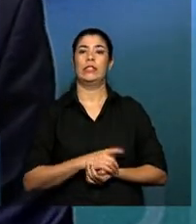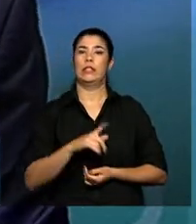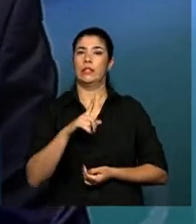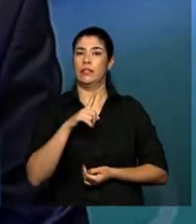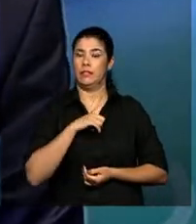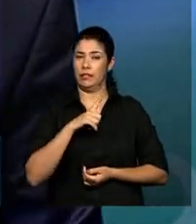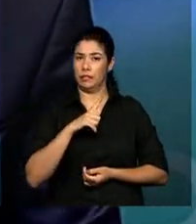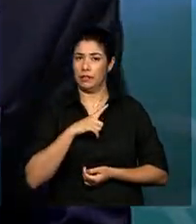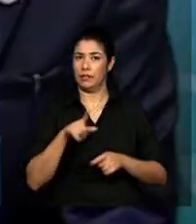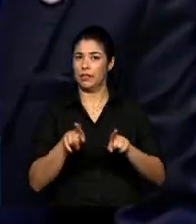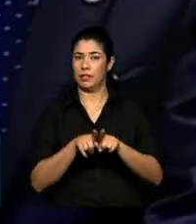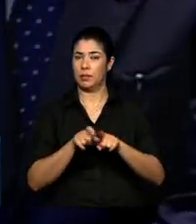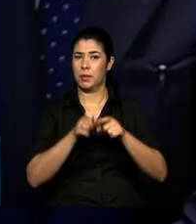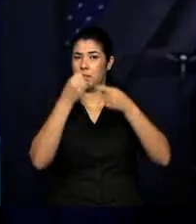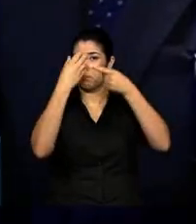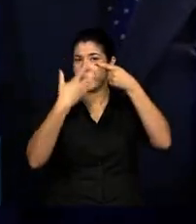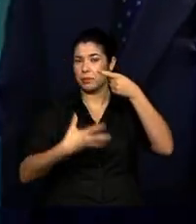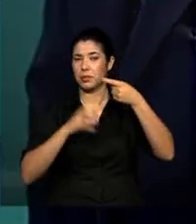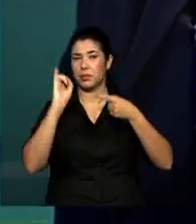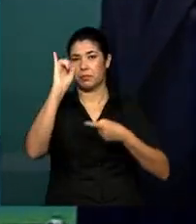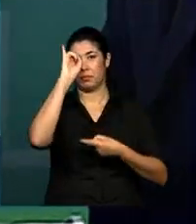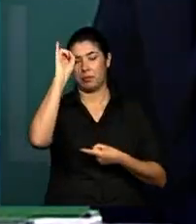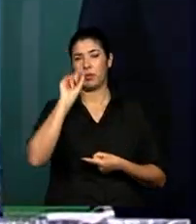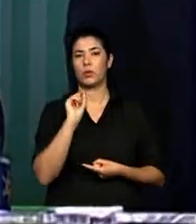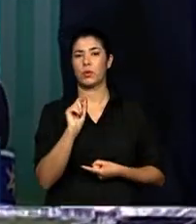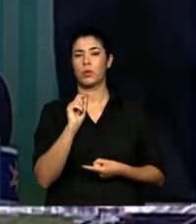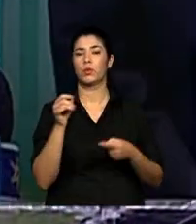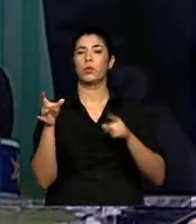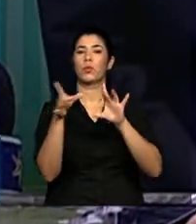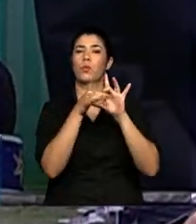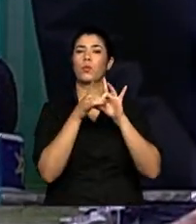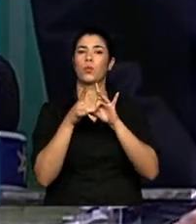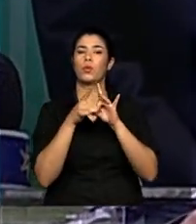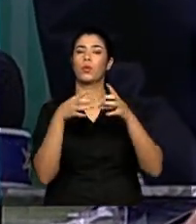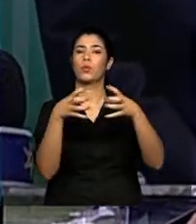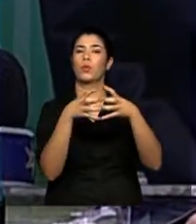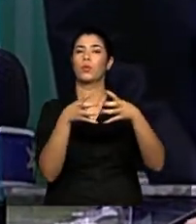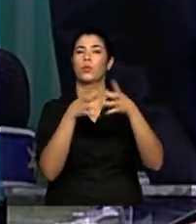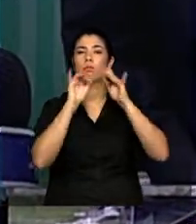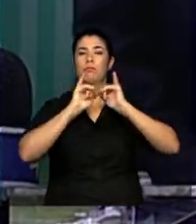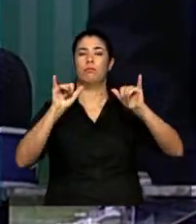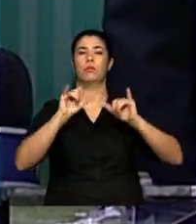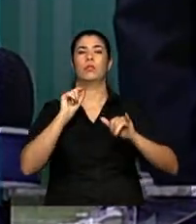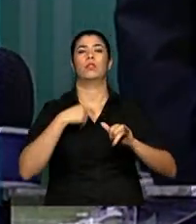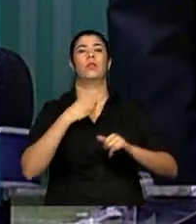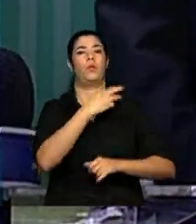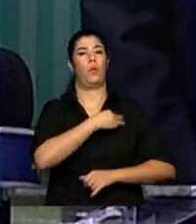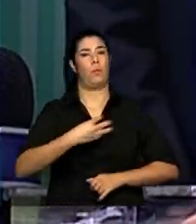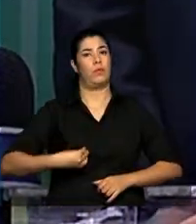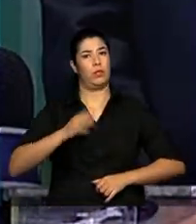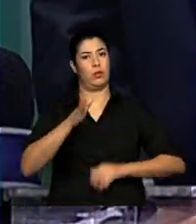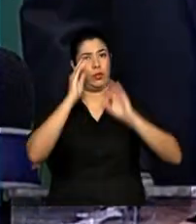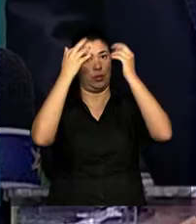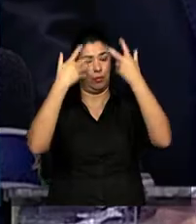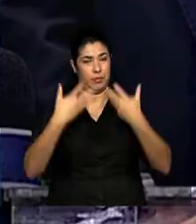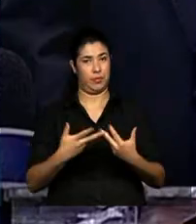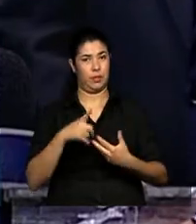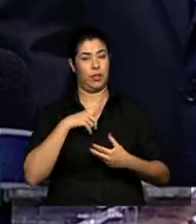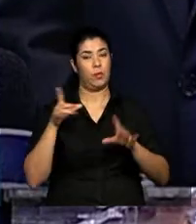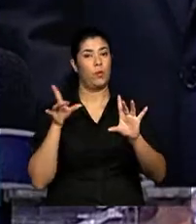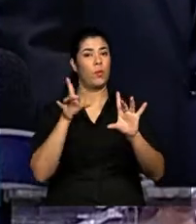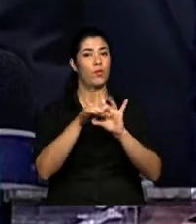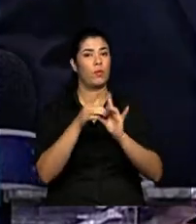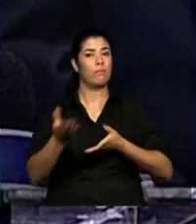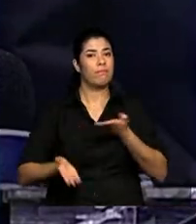detalhe que não é detalhe, extremamente importante nessa cadeia que o ministro coloca, é a articulação com os